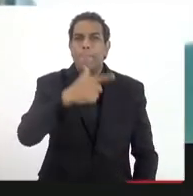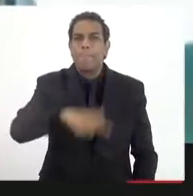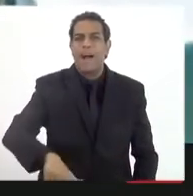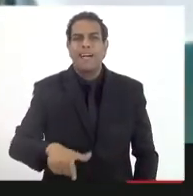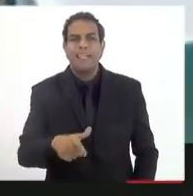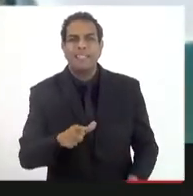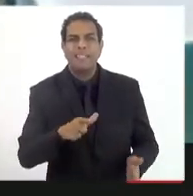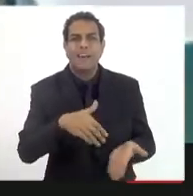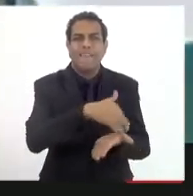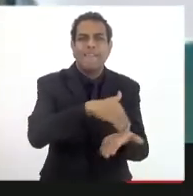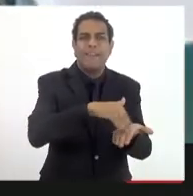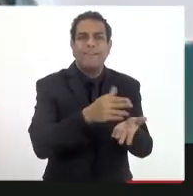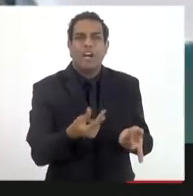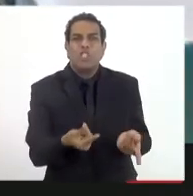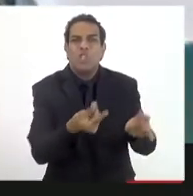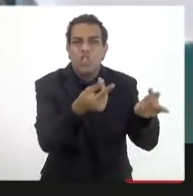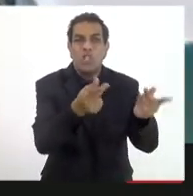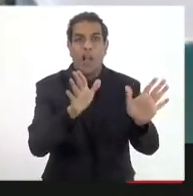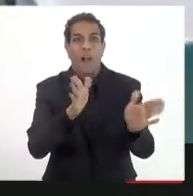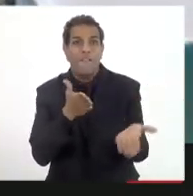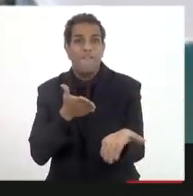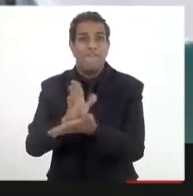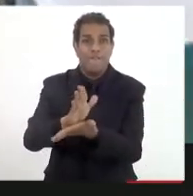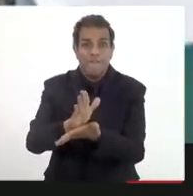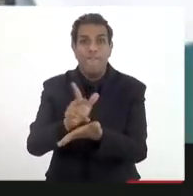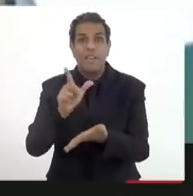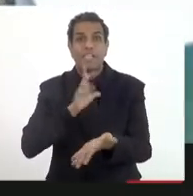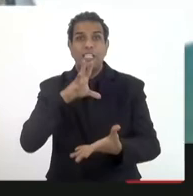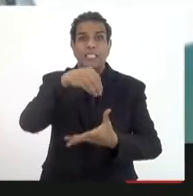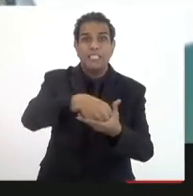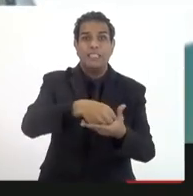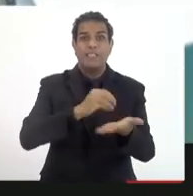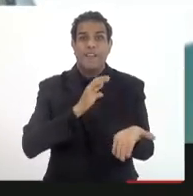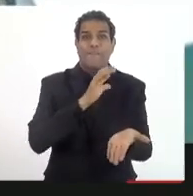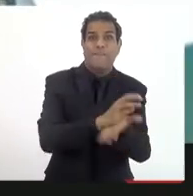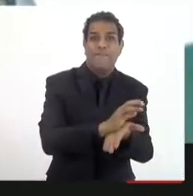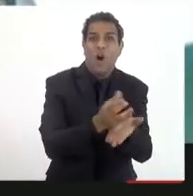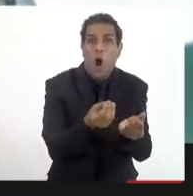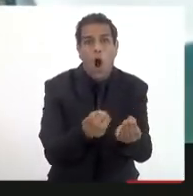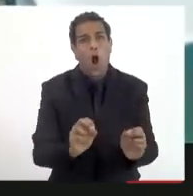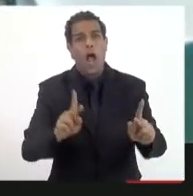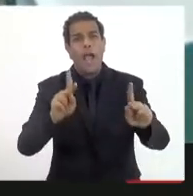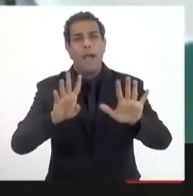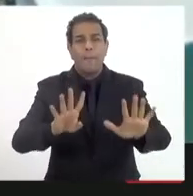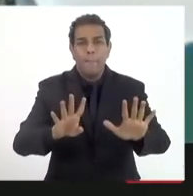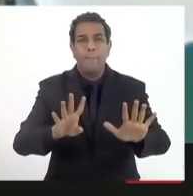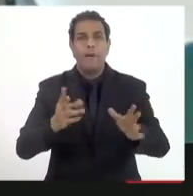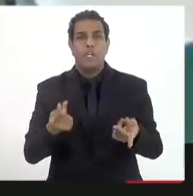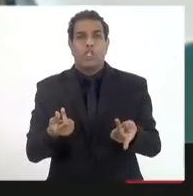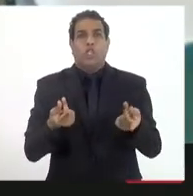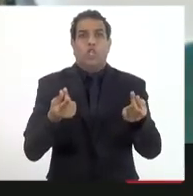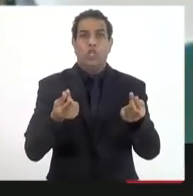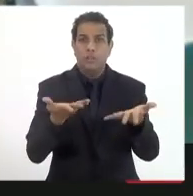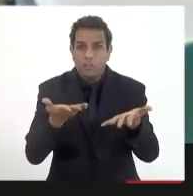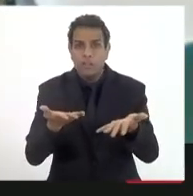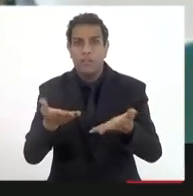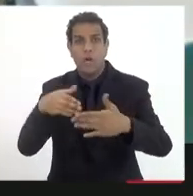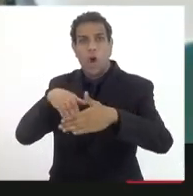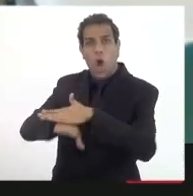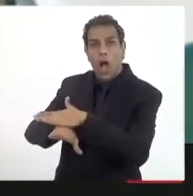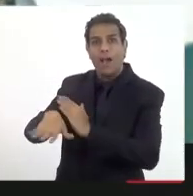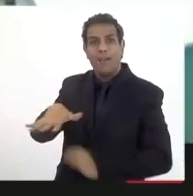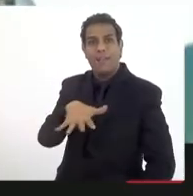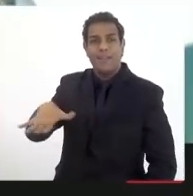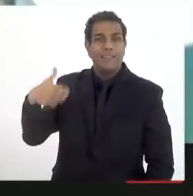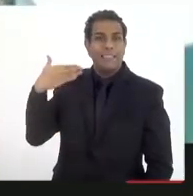E ficou lá. Agora, foi aprovado que o FNDCT é um fundo financeiro. Tá, o dinheiro está indo para a conta do FNDCT, só